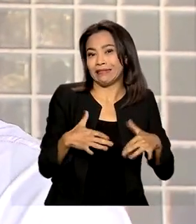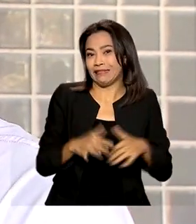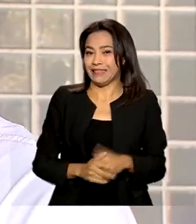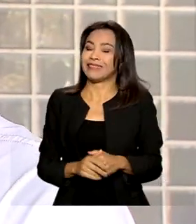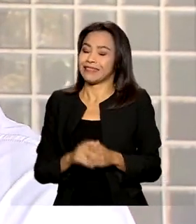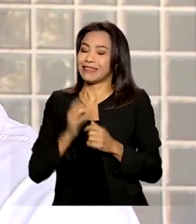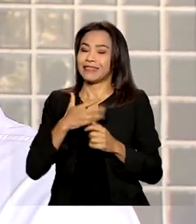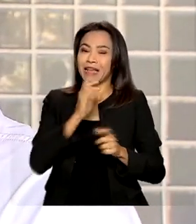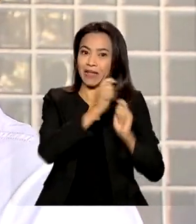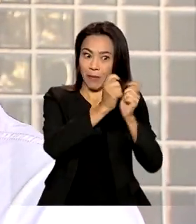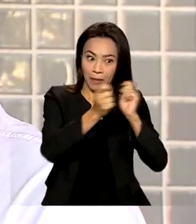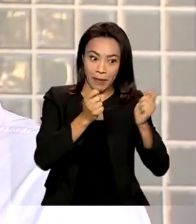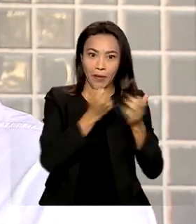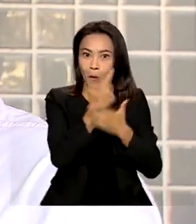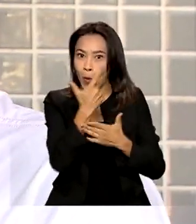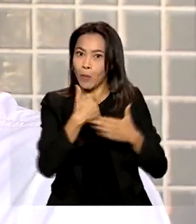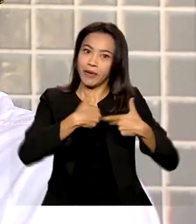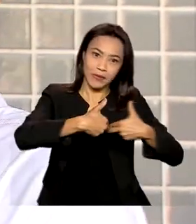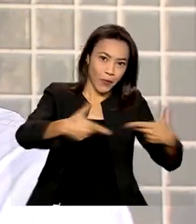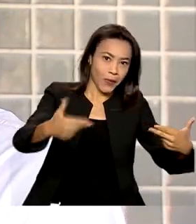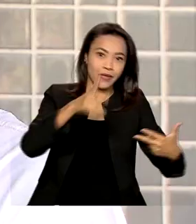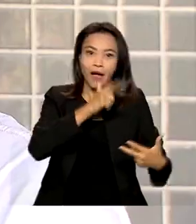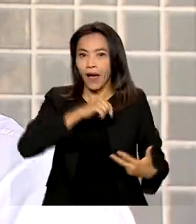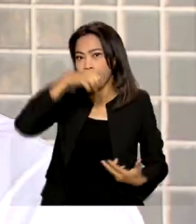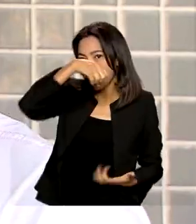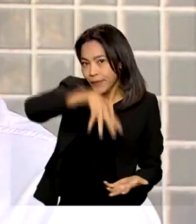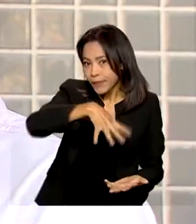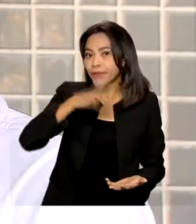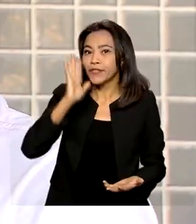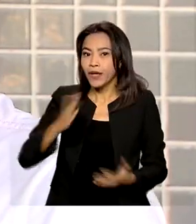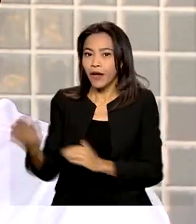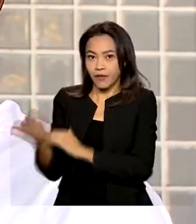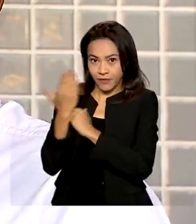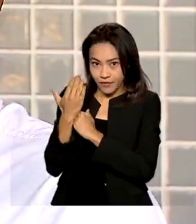As contas, compra, essas coisas, né? Água, luz, já adianta muito, muito, né? né?